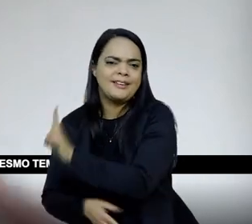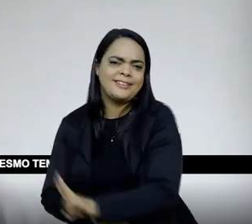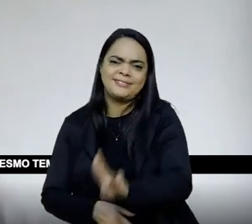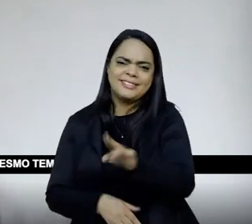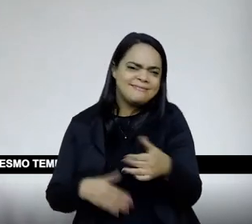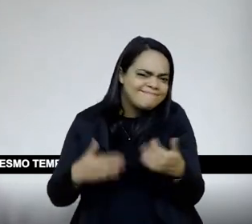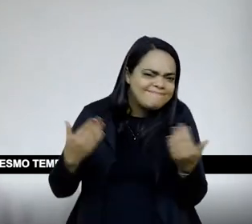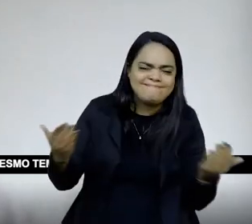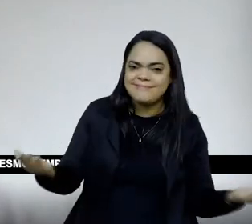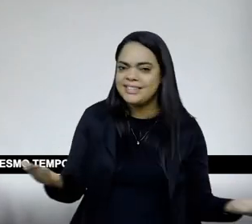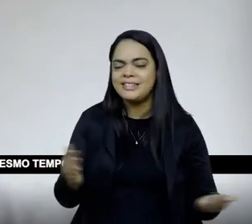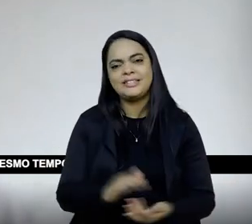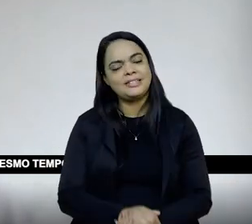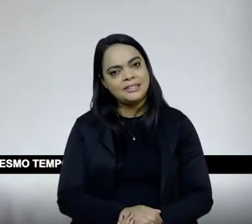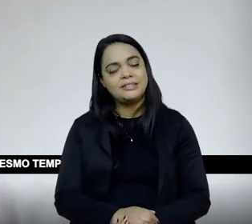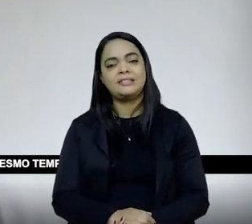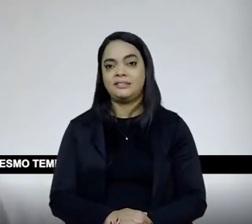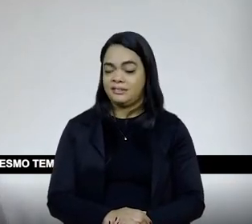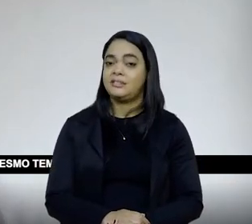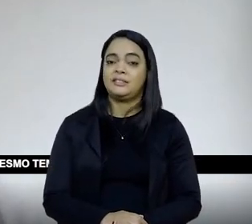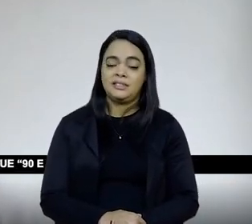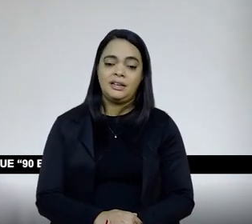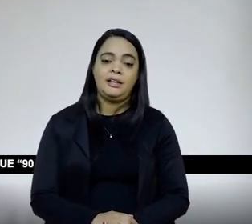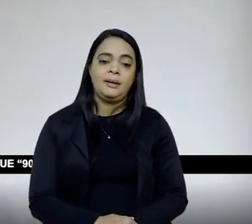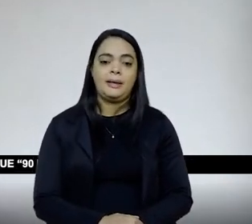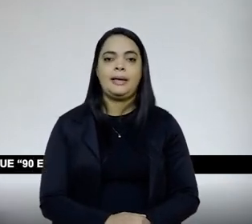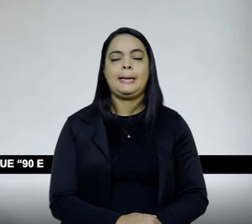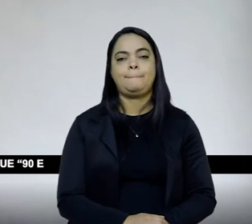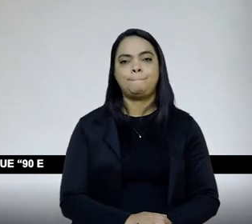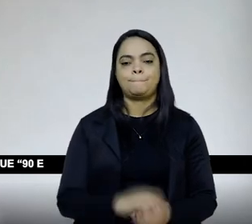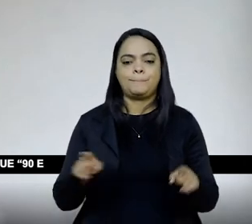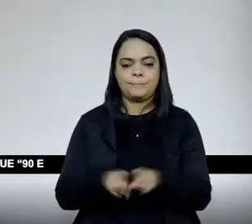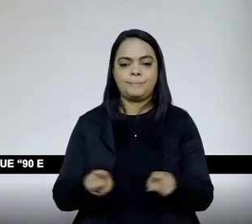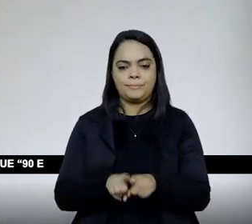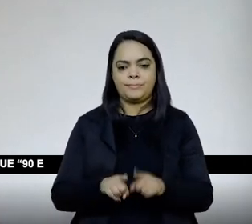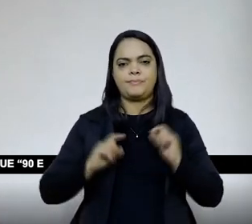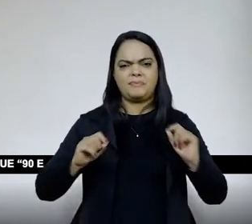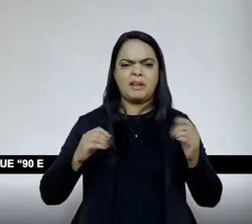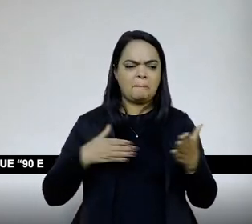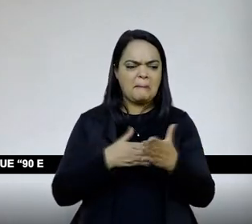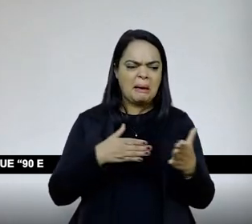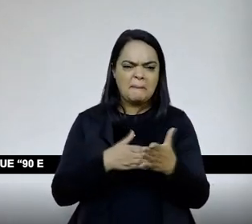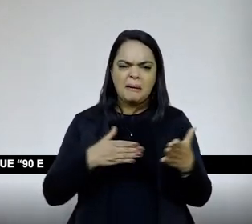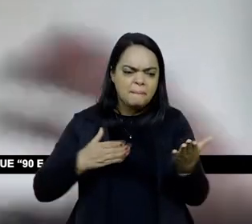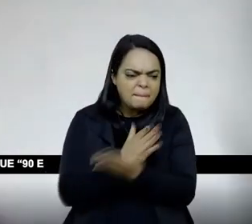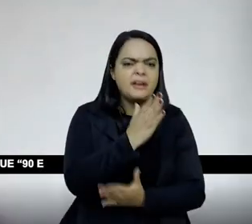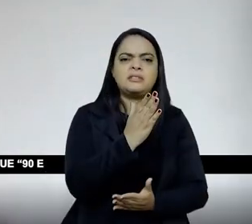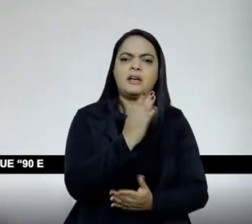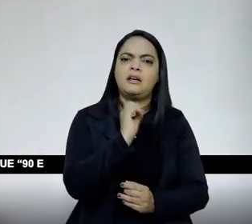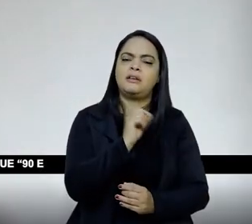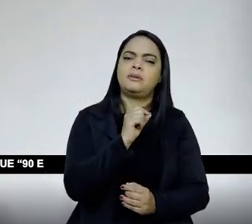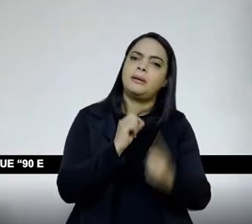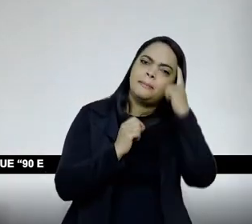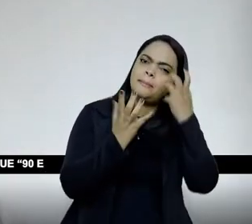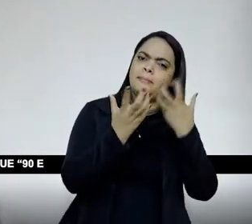esse tipo de questão a gente pode, ao mesmo tempo, borrar essas fronteiras, dizer da ideia de que todos